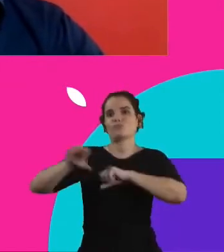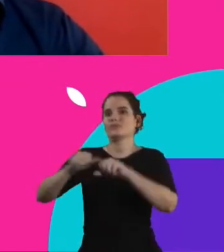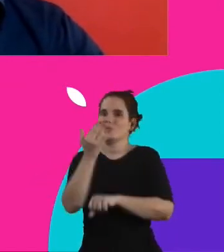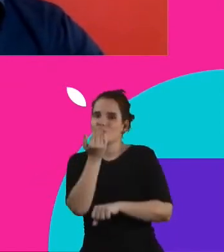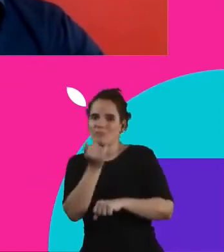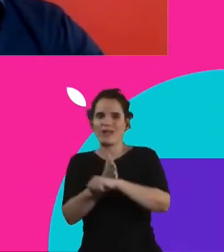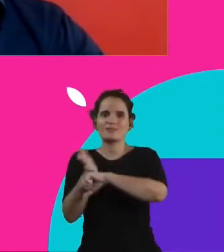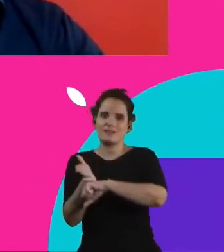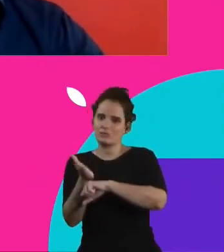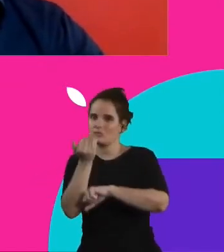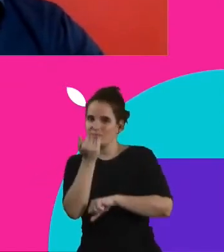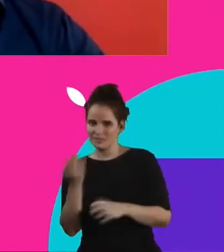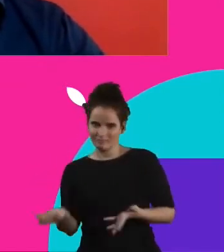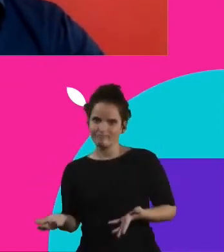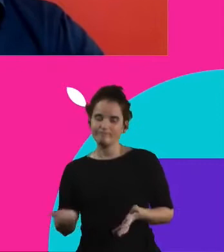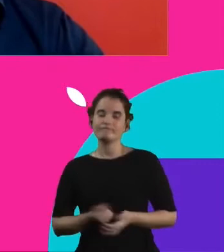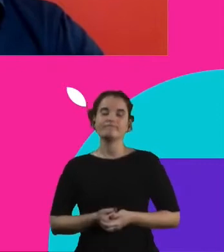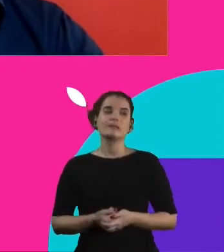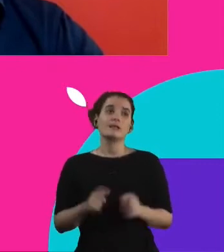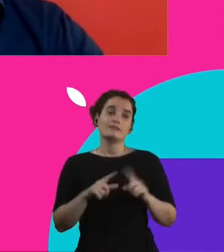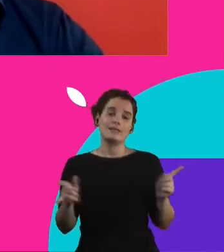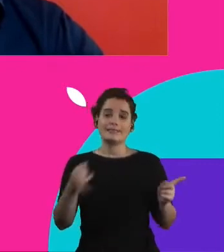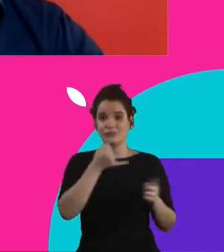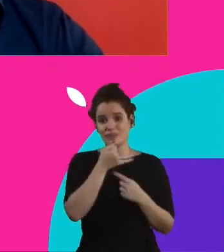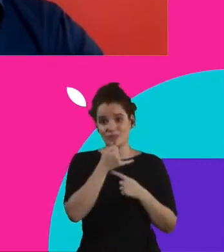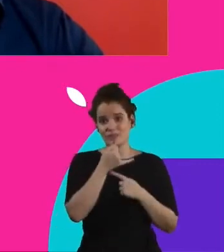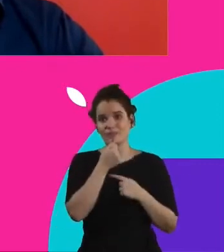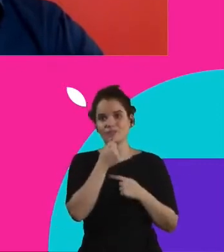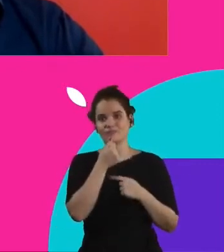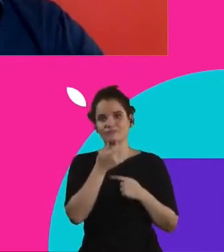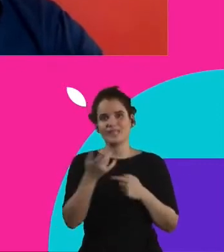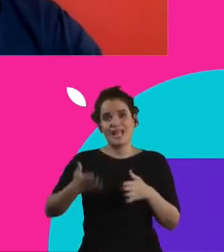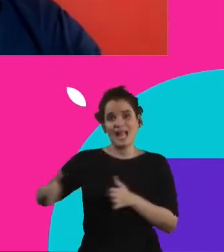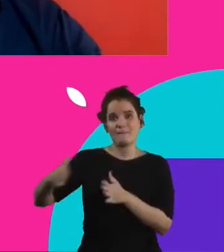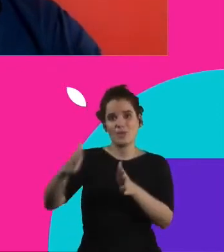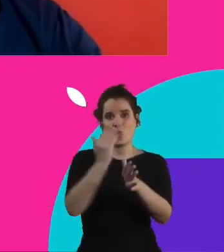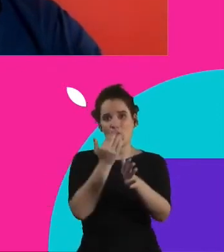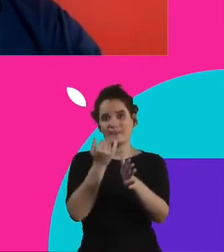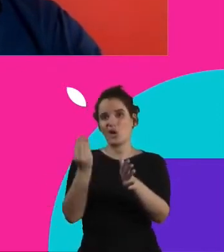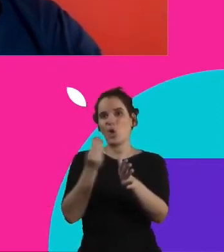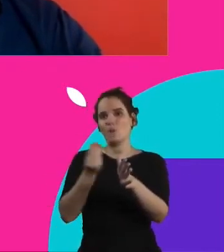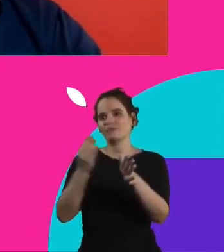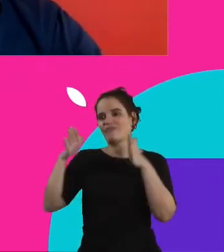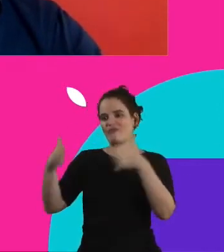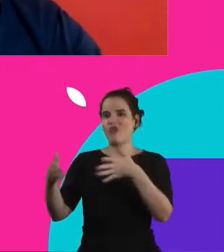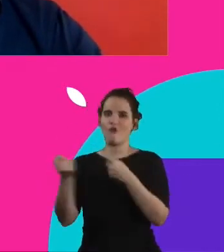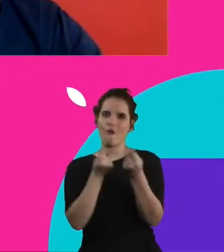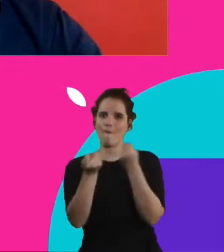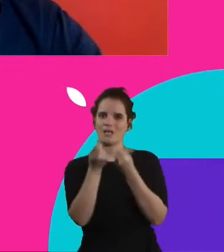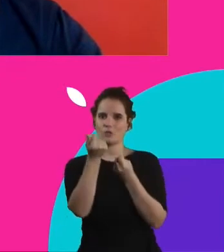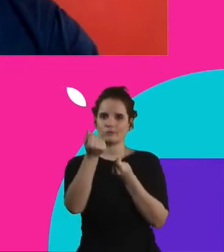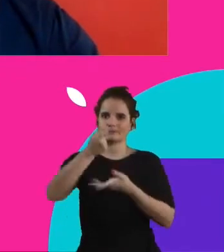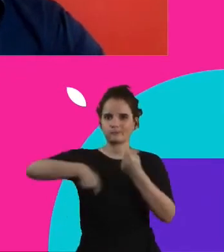acesso ao alimento. Infelizmente, a cadeia de alimentos foi transformada numa cadeia comercial e muito